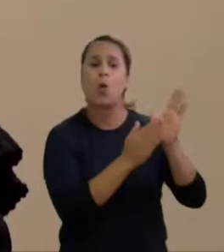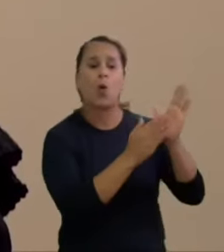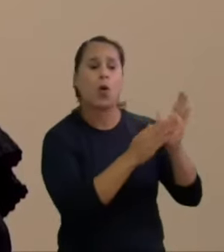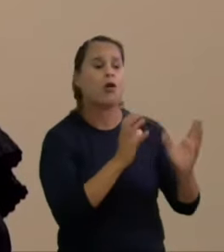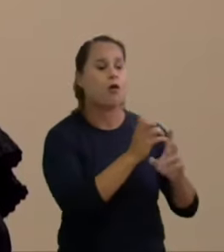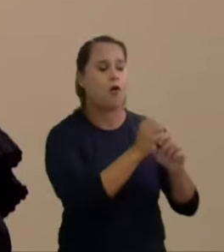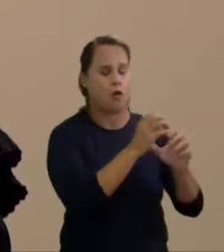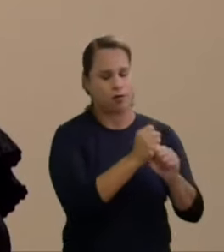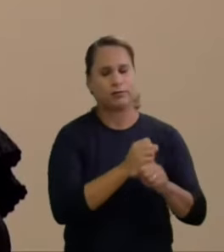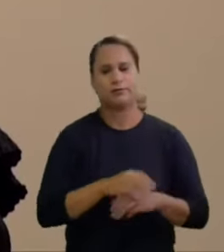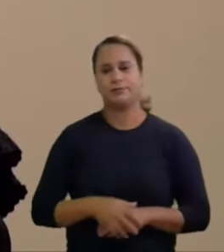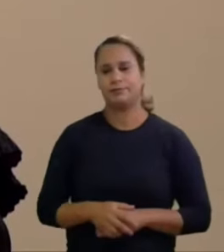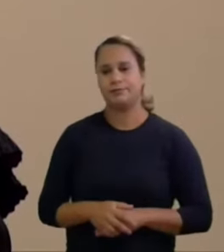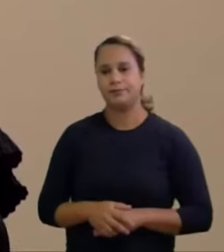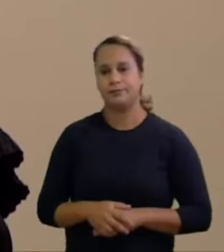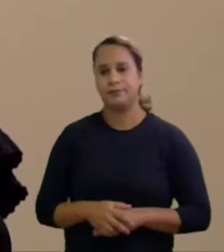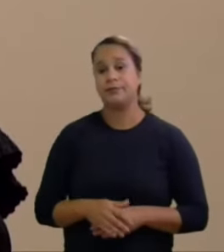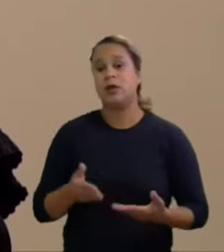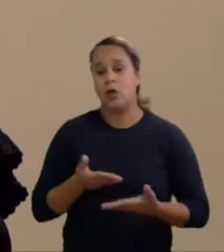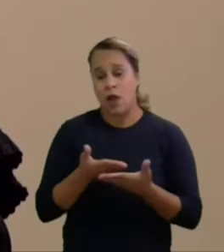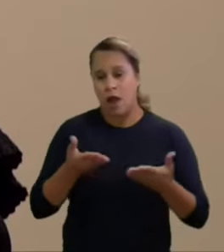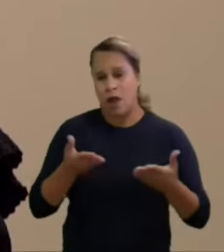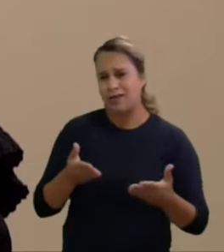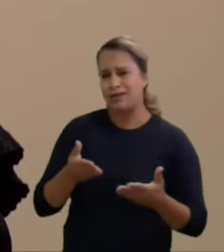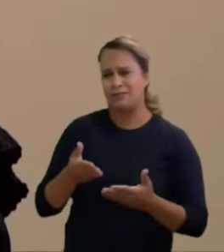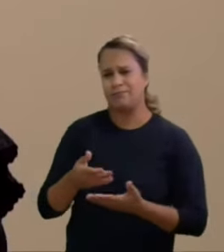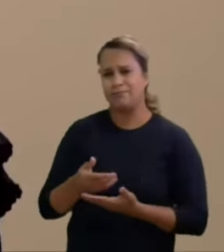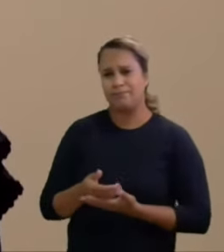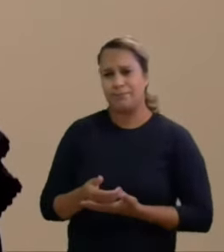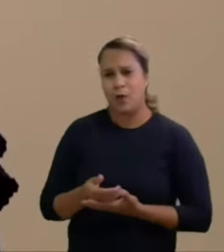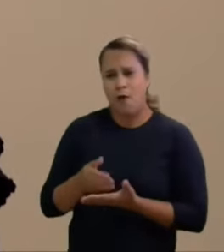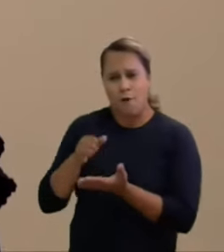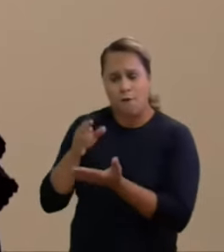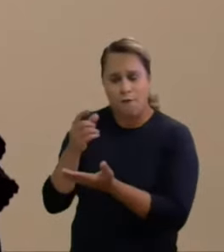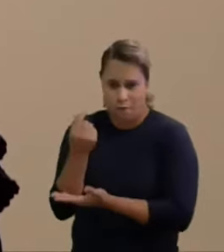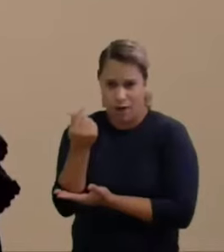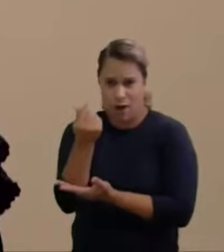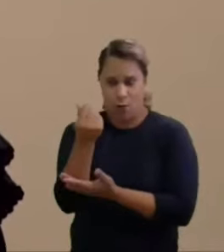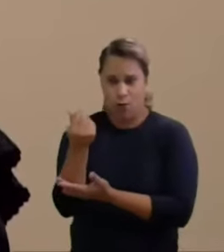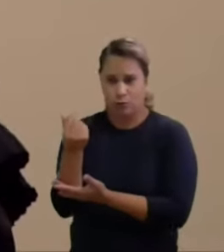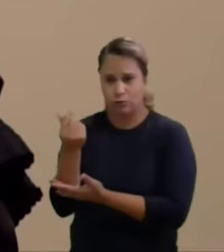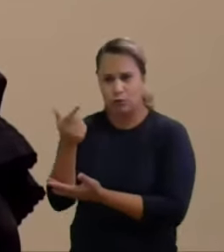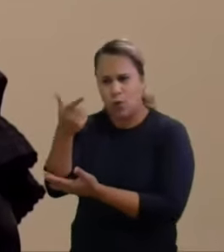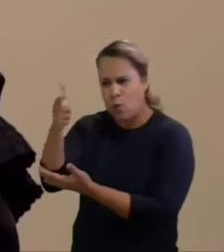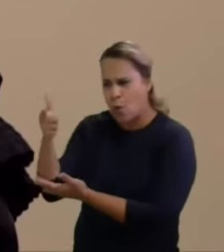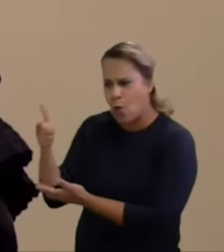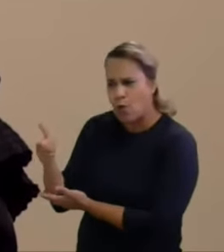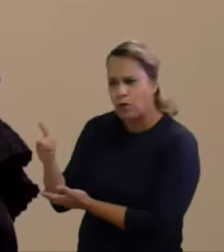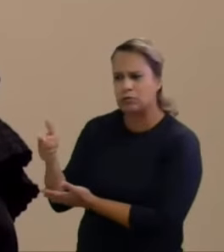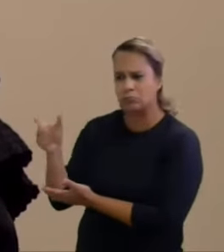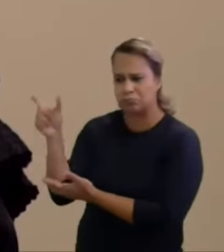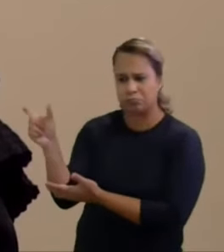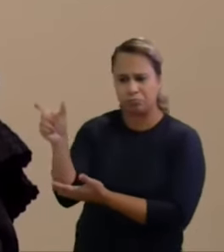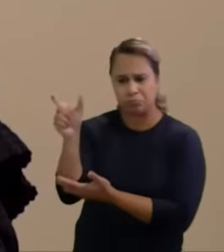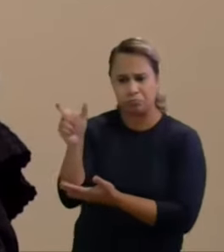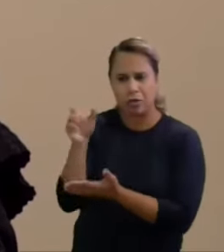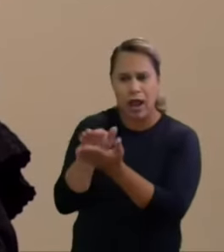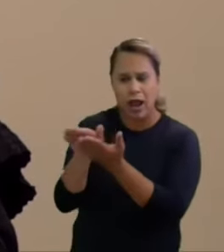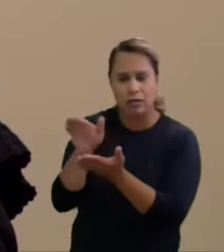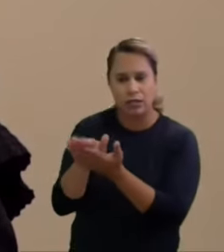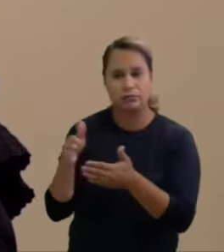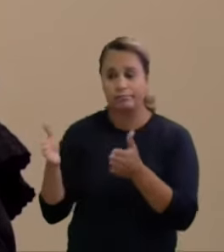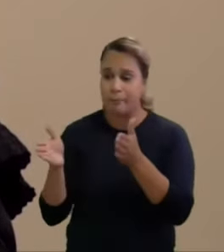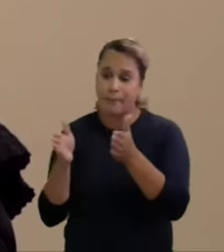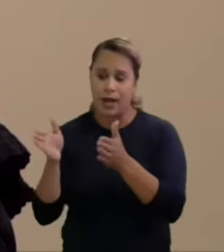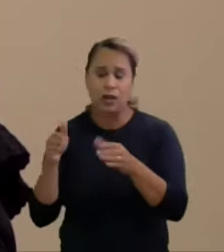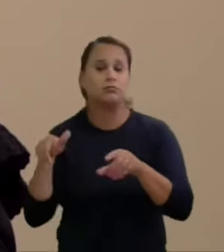caso aqui, nós não temos o valor que os outros partidos gastaram, como teríamos se fosse no período da campanha. Logo, a prova deveria